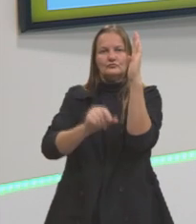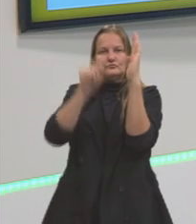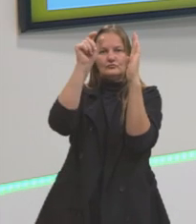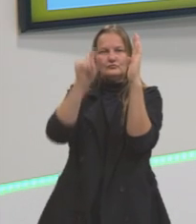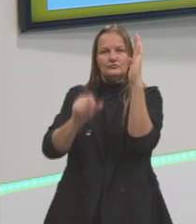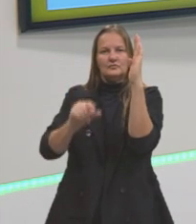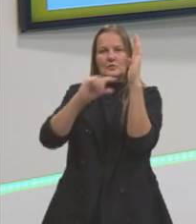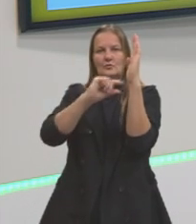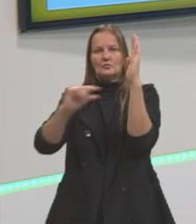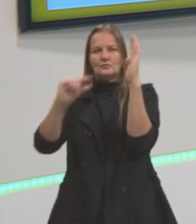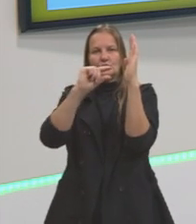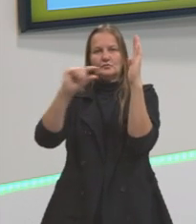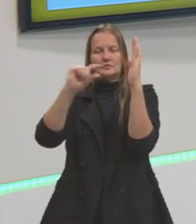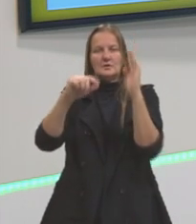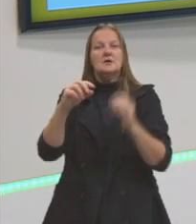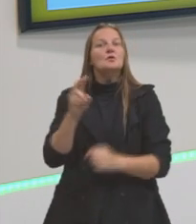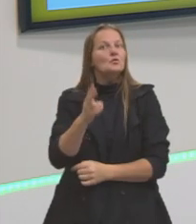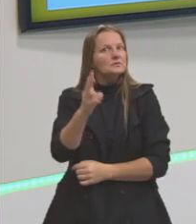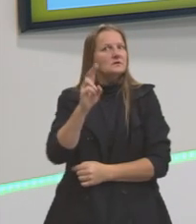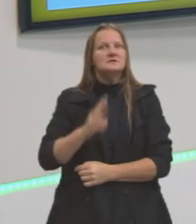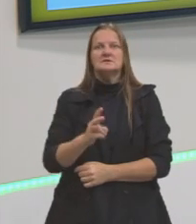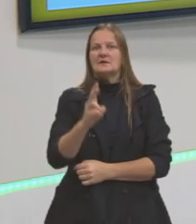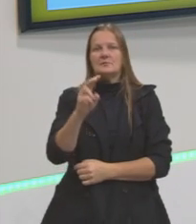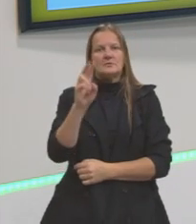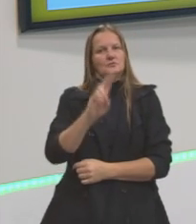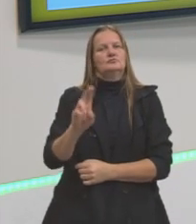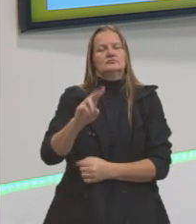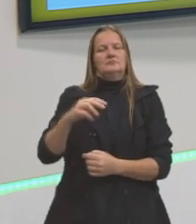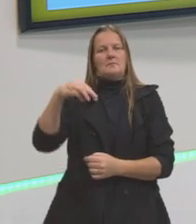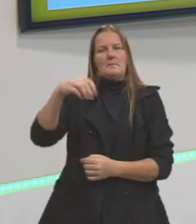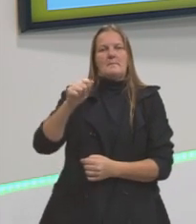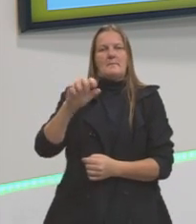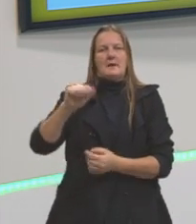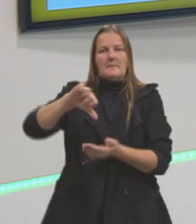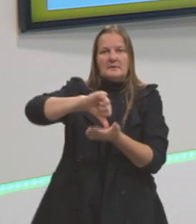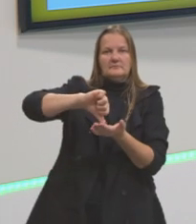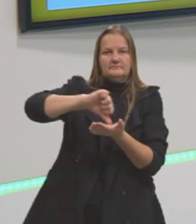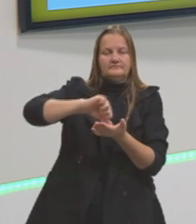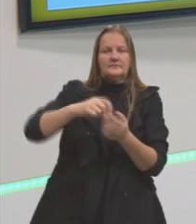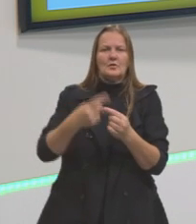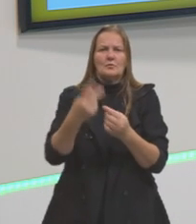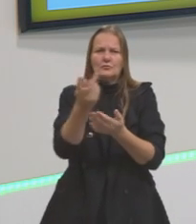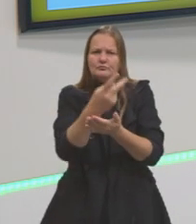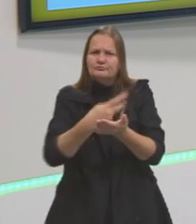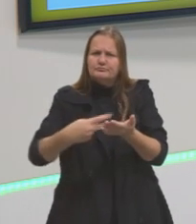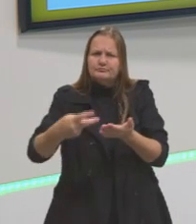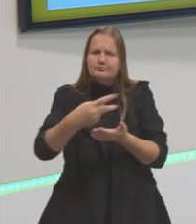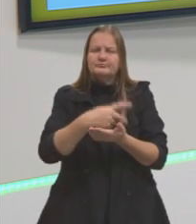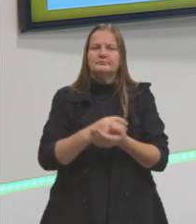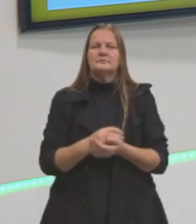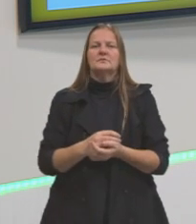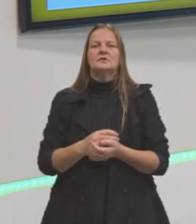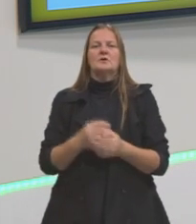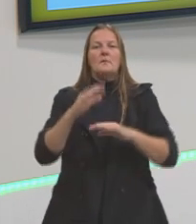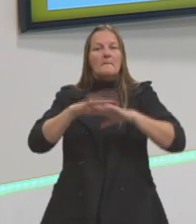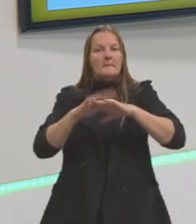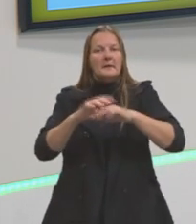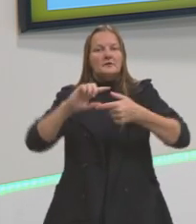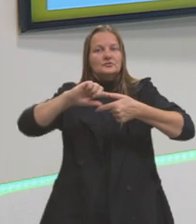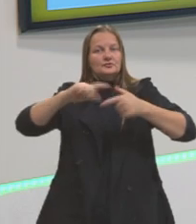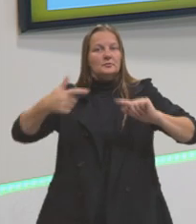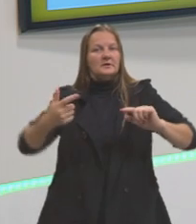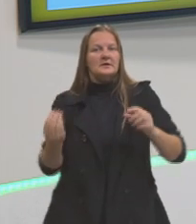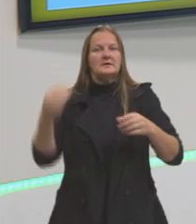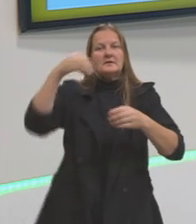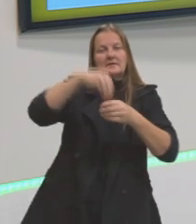utilizado em mapas, na cartografia. Então, isso aqui já é um conhecimento matemático e geométrico aplicado, então, a uma interpretação